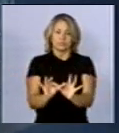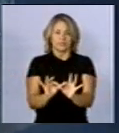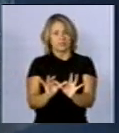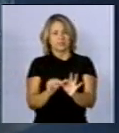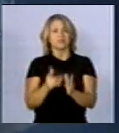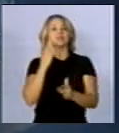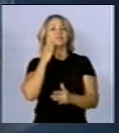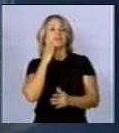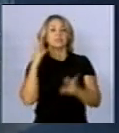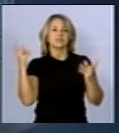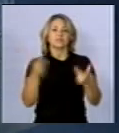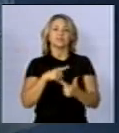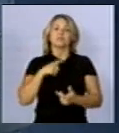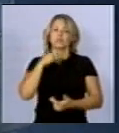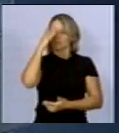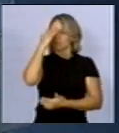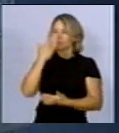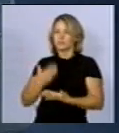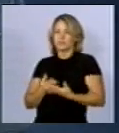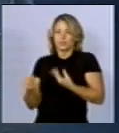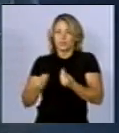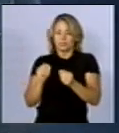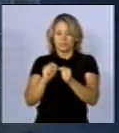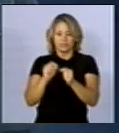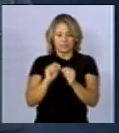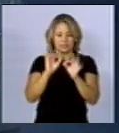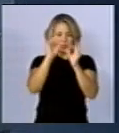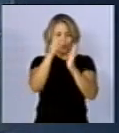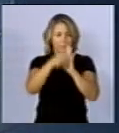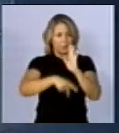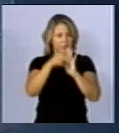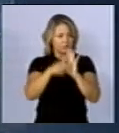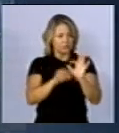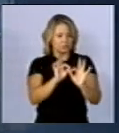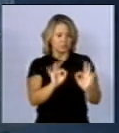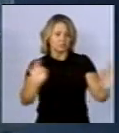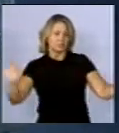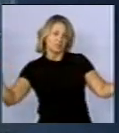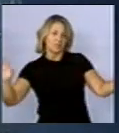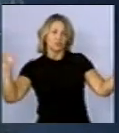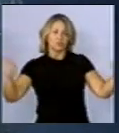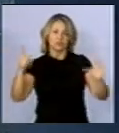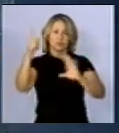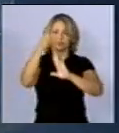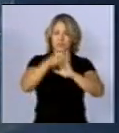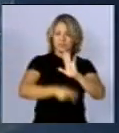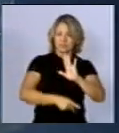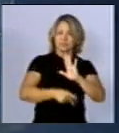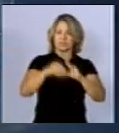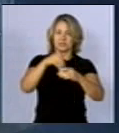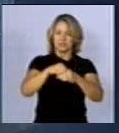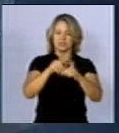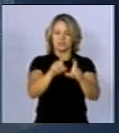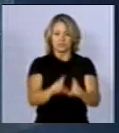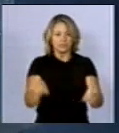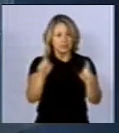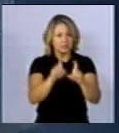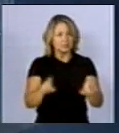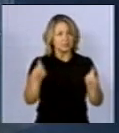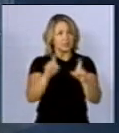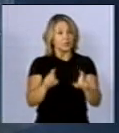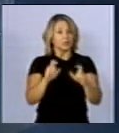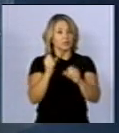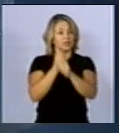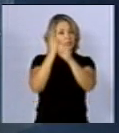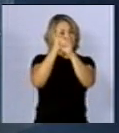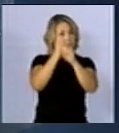que, de fato, existe uma grande confiança quando se faz um projeto de linha. Quer dizer, aquilo que é projetado, digamos, no escritório, no computador, uma vez construído,